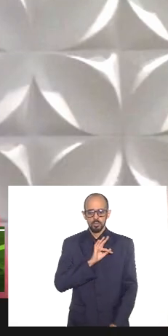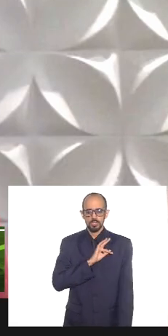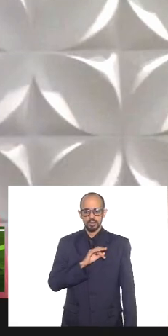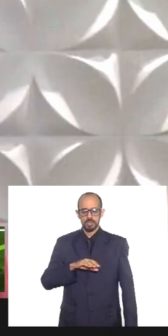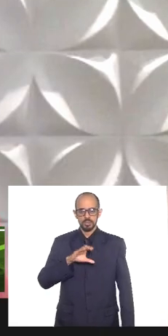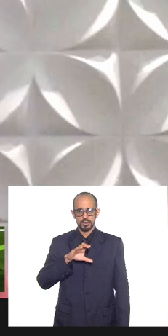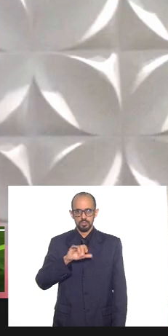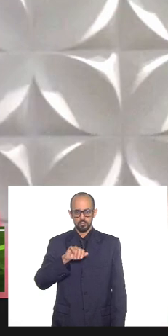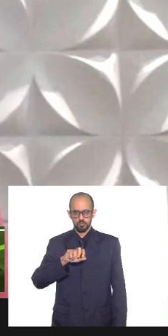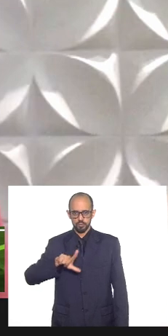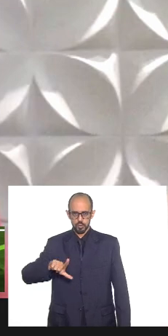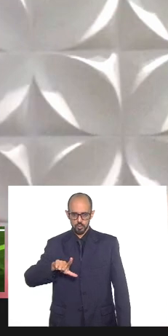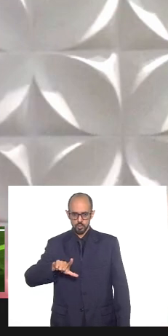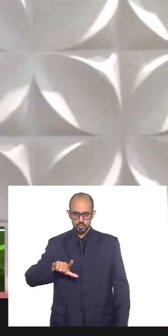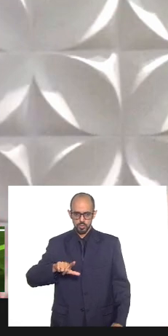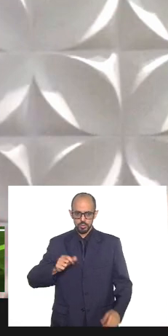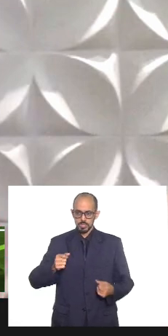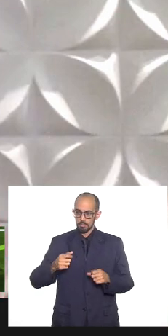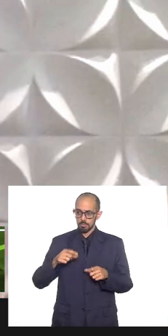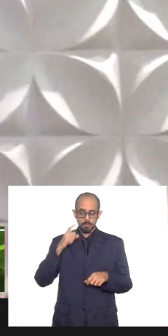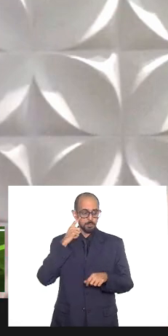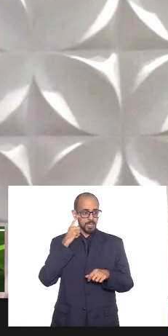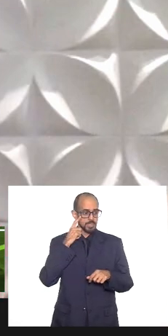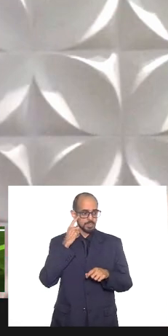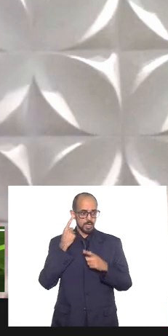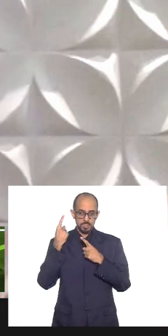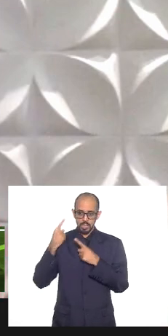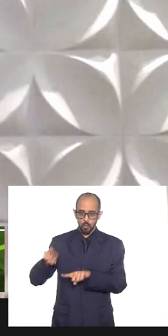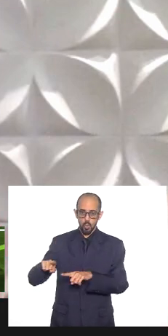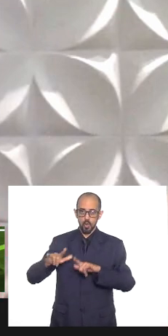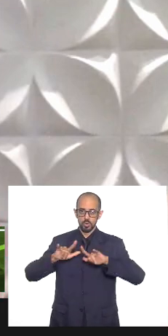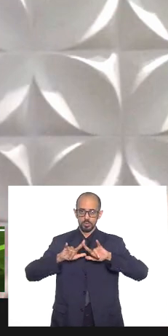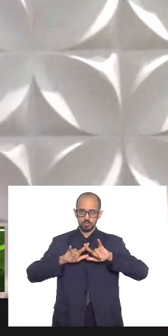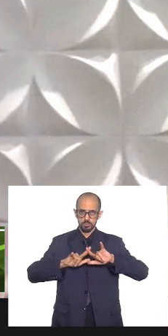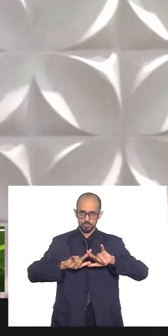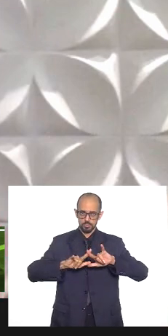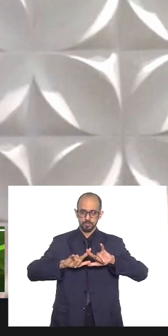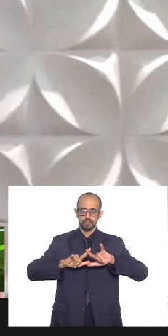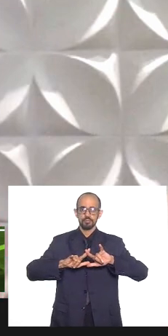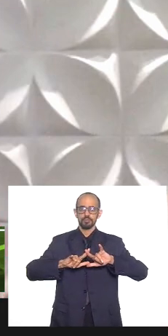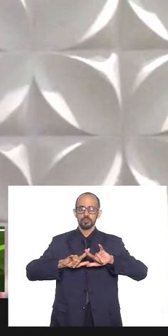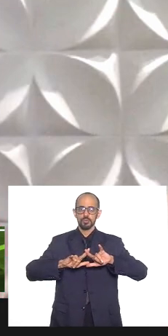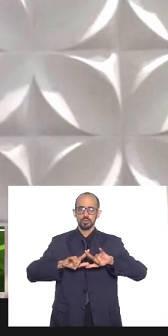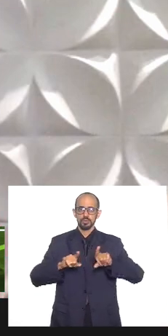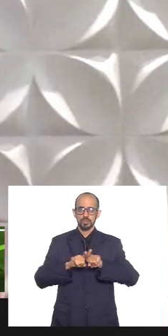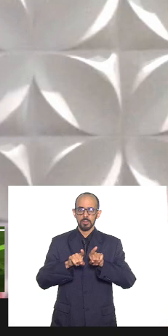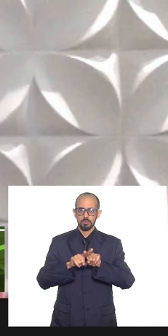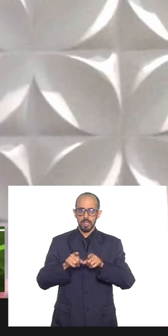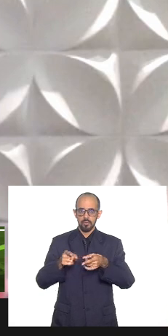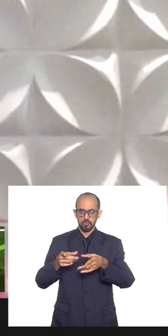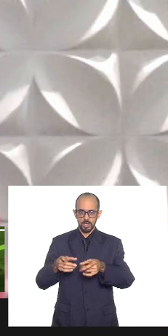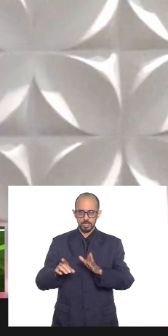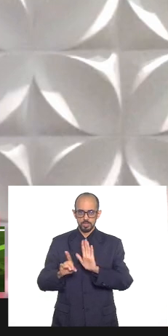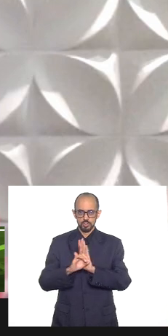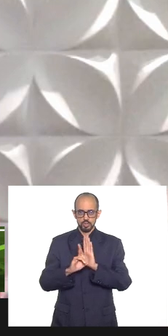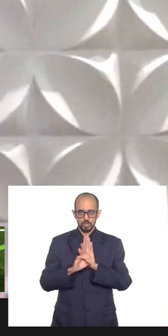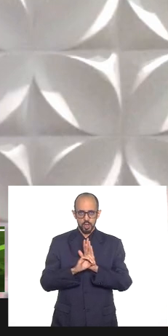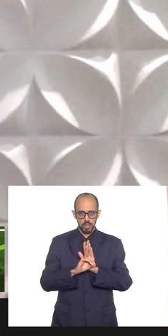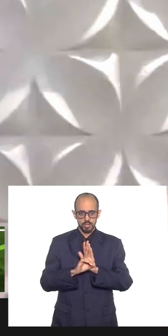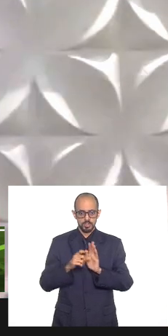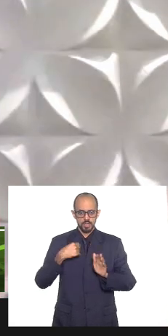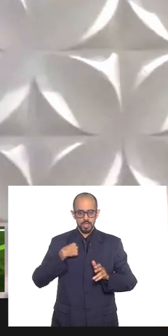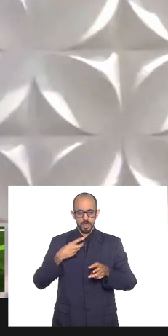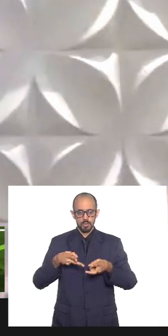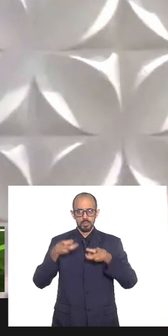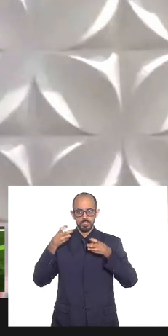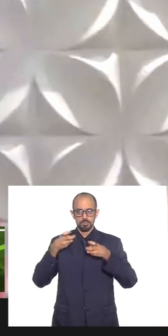em enfrentar a milícia enfrentar os homicídios ou enfrentar o tráfico de drogas né eu vi aqui que